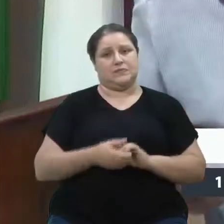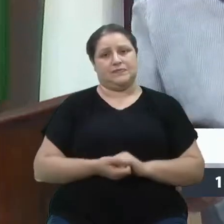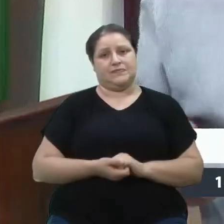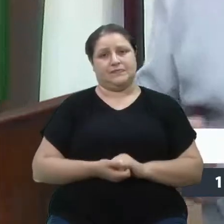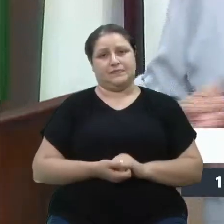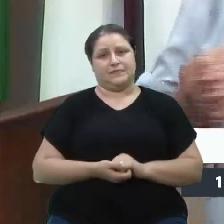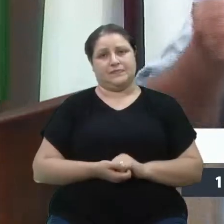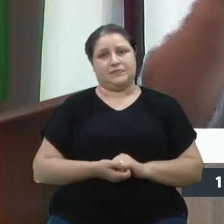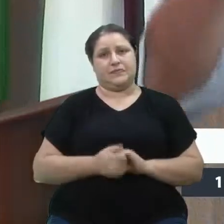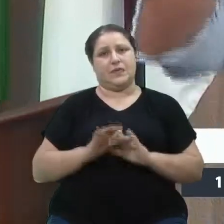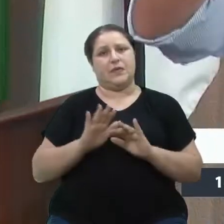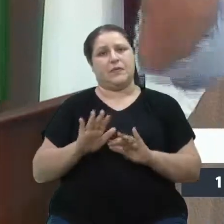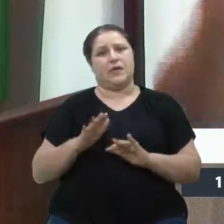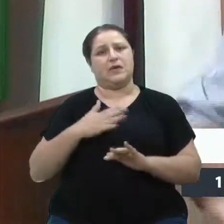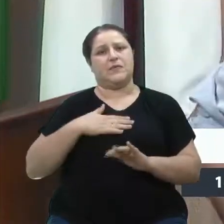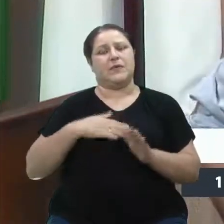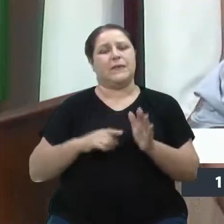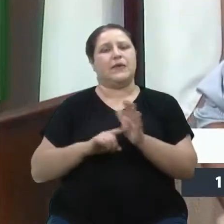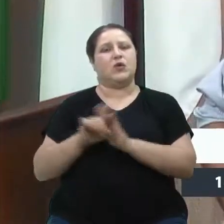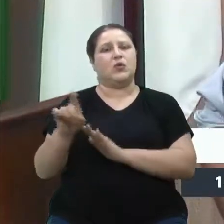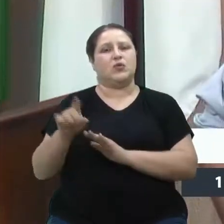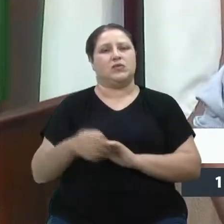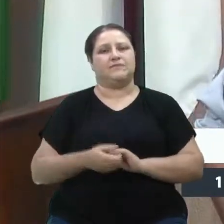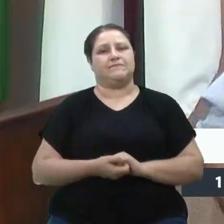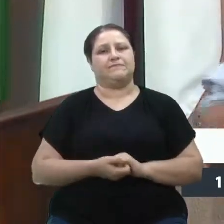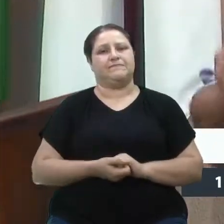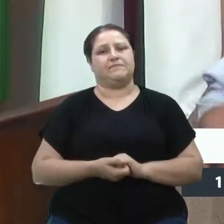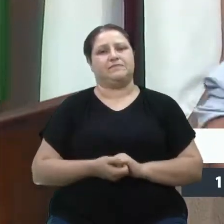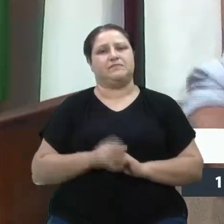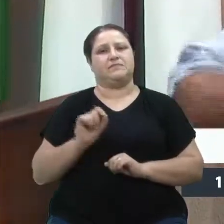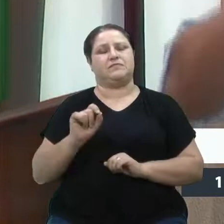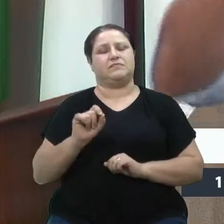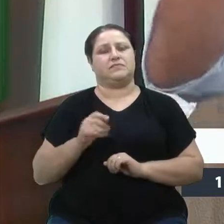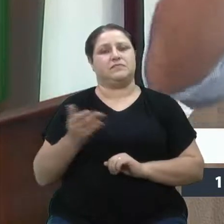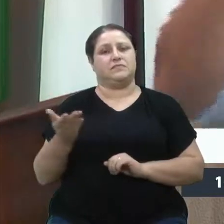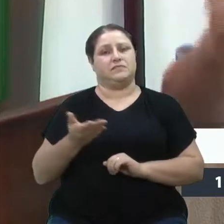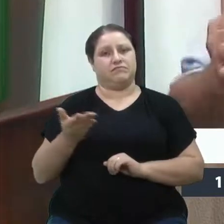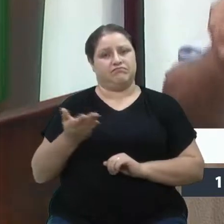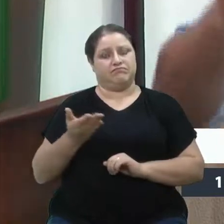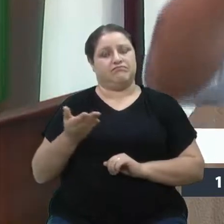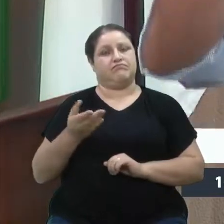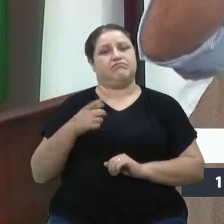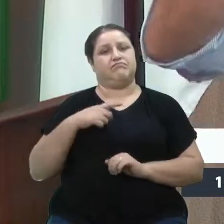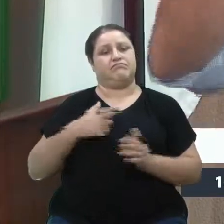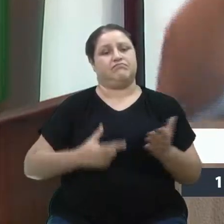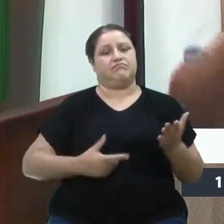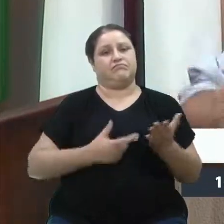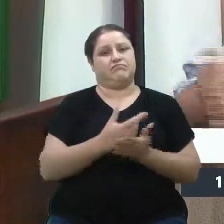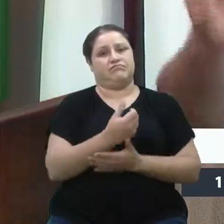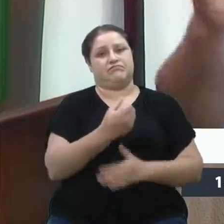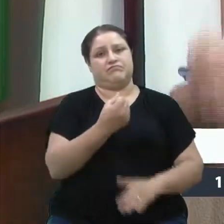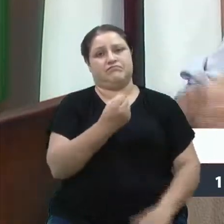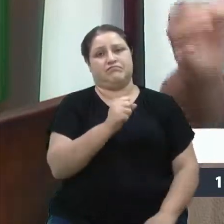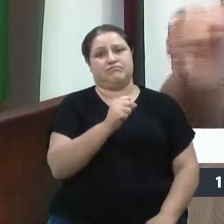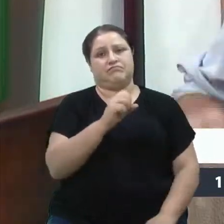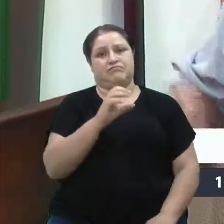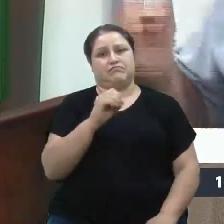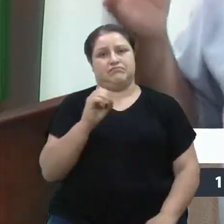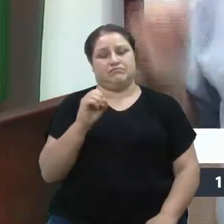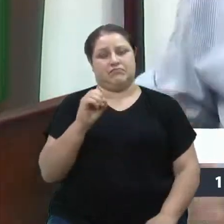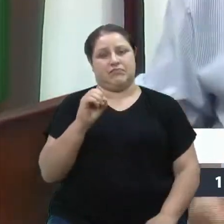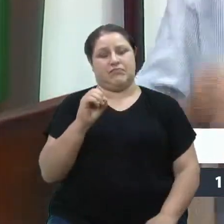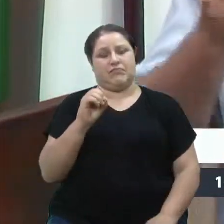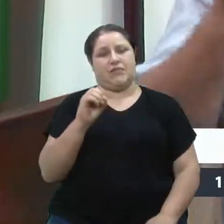Mas o meu questionamento é que hoje se compram de 800 a 1.300